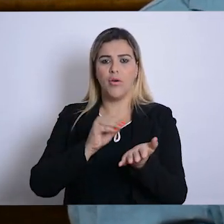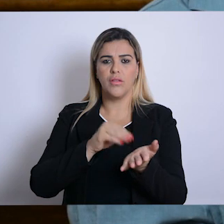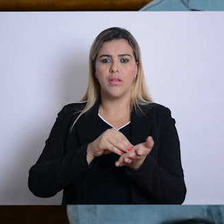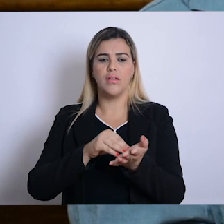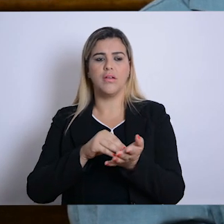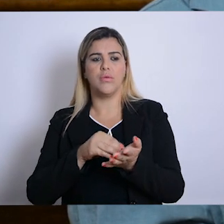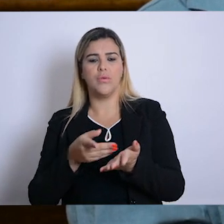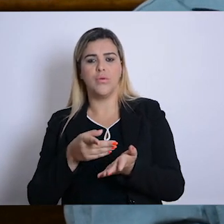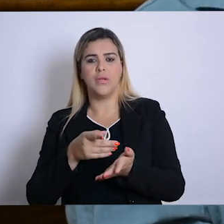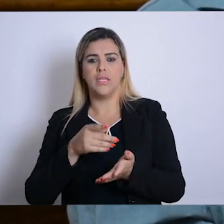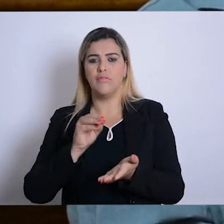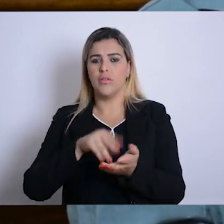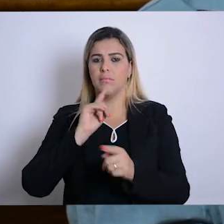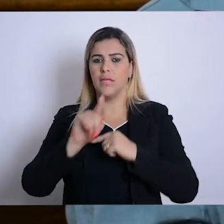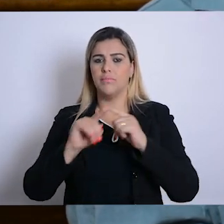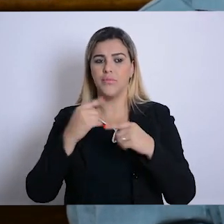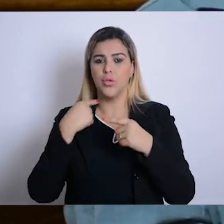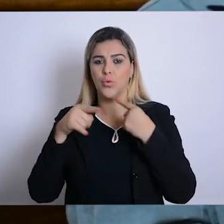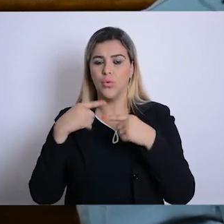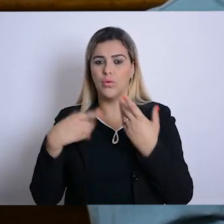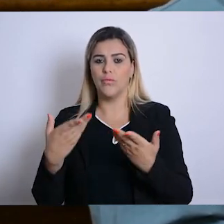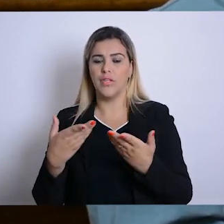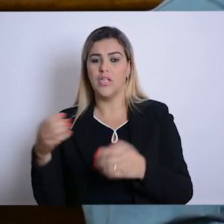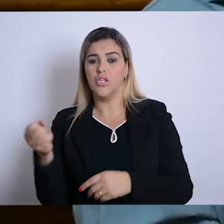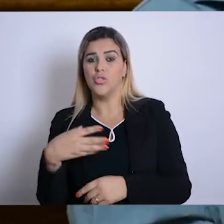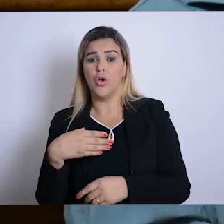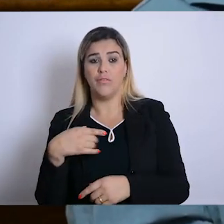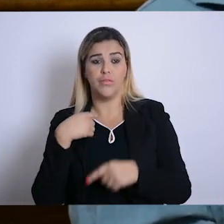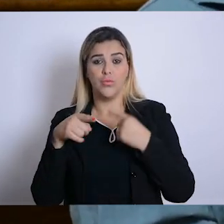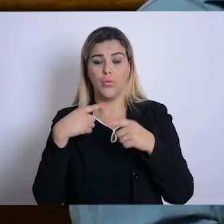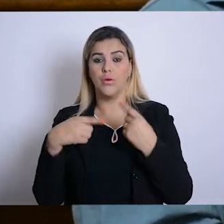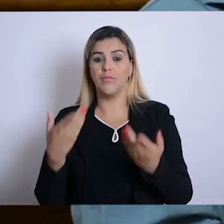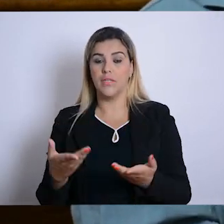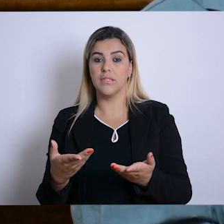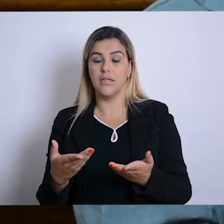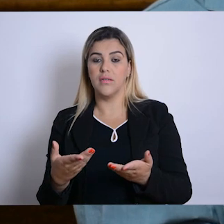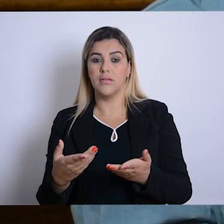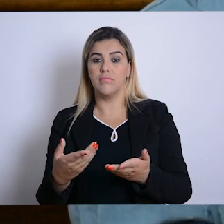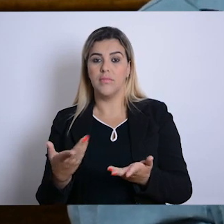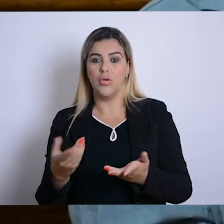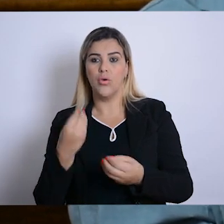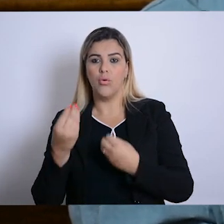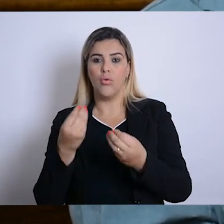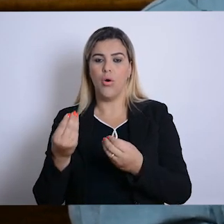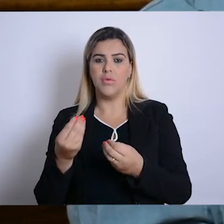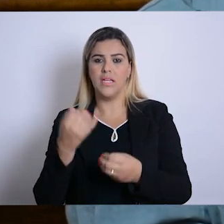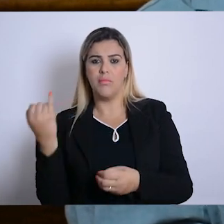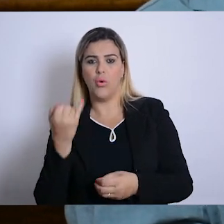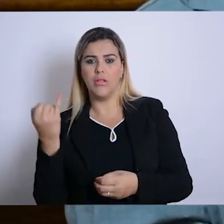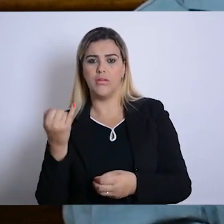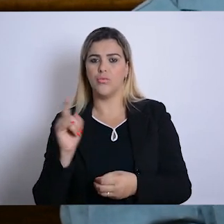respondidas, aquelas novas perguntas que vêm, que inclusive colocam em xeque a validade ou não desse pensamento?